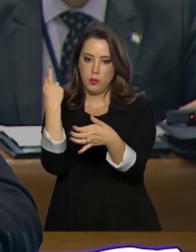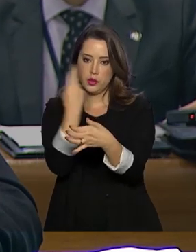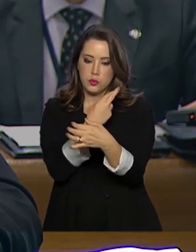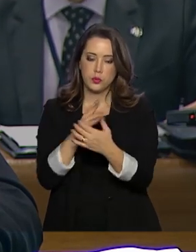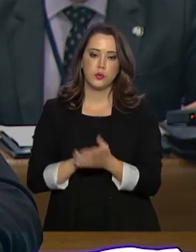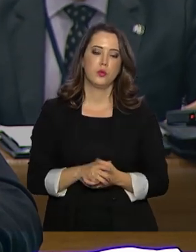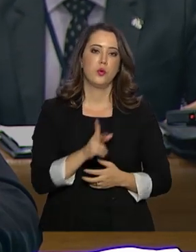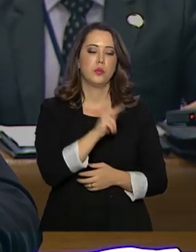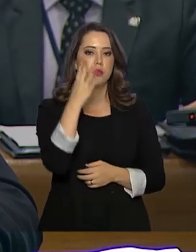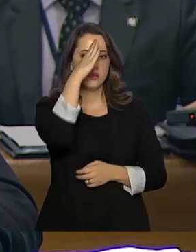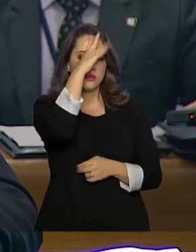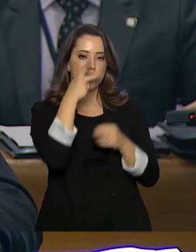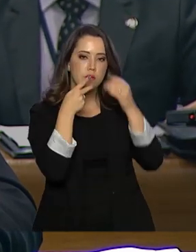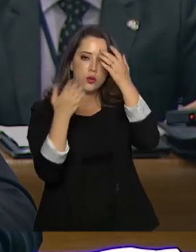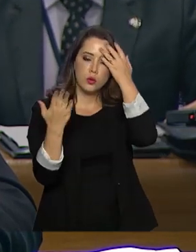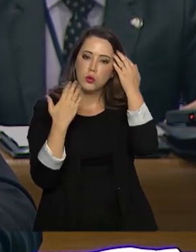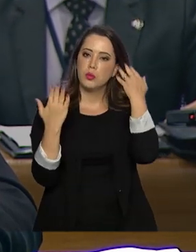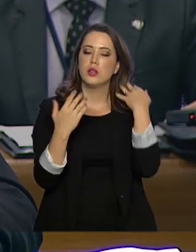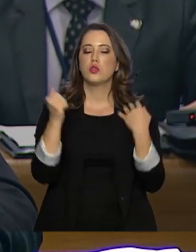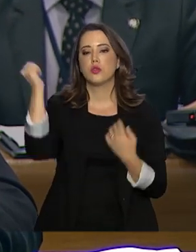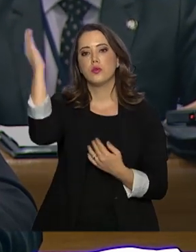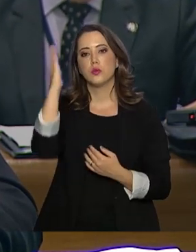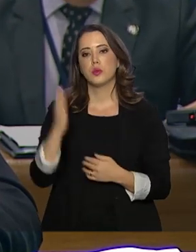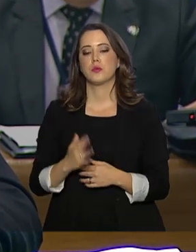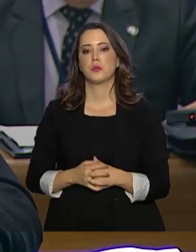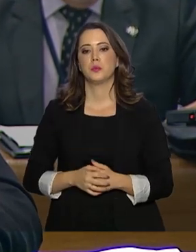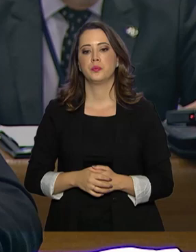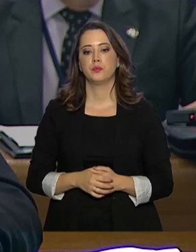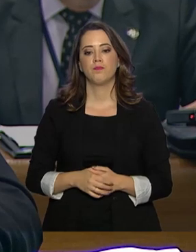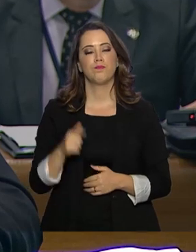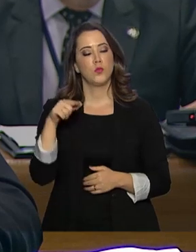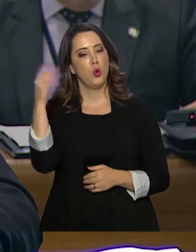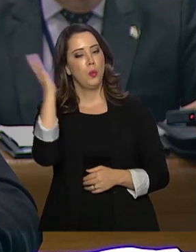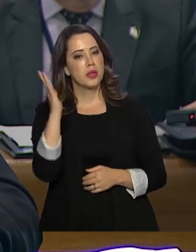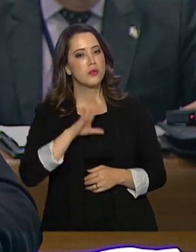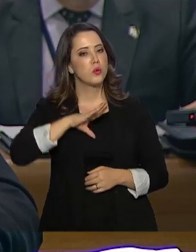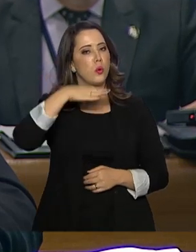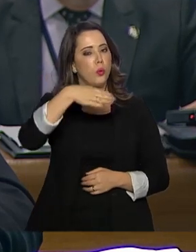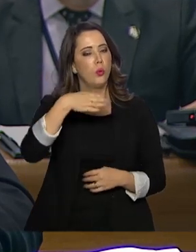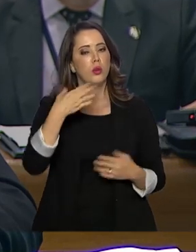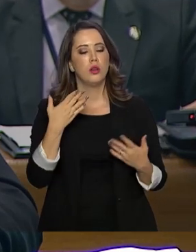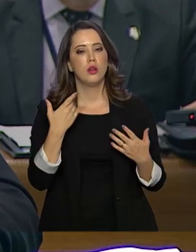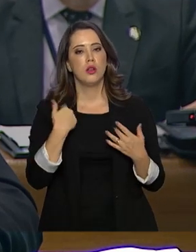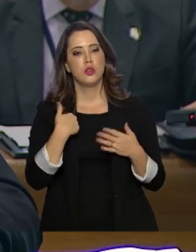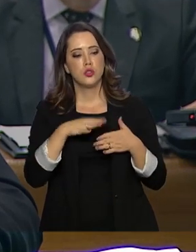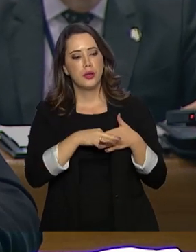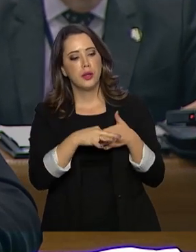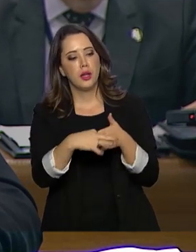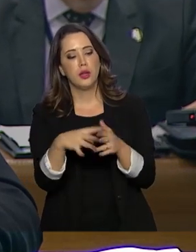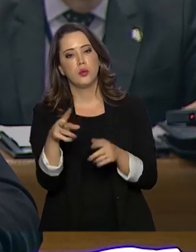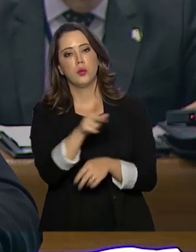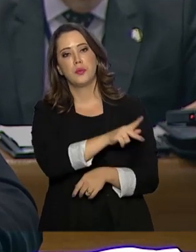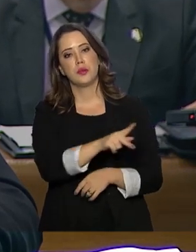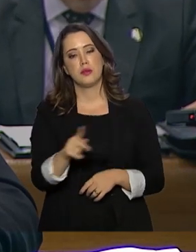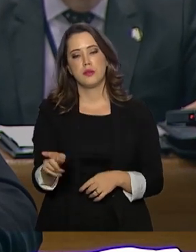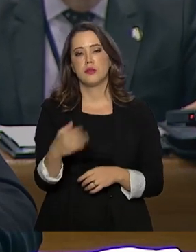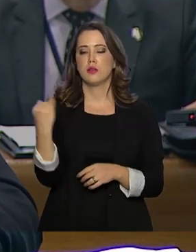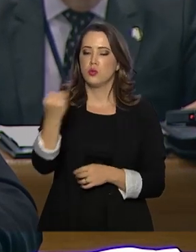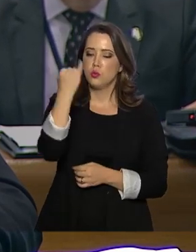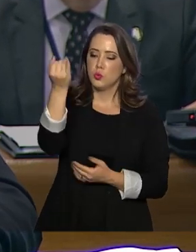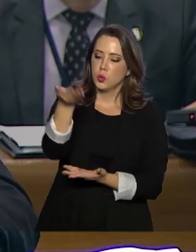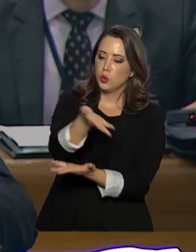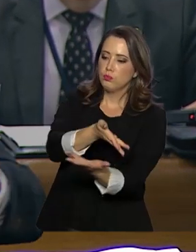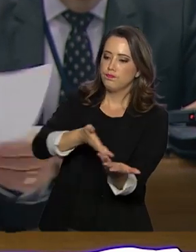Bolsonaro fez um balanço da gestão do Brasil. O Brasil se orgulha de ter conduzido uma presidência que valorizou a